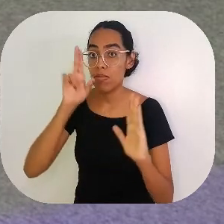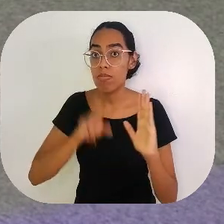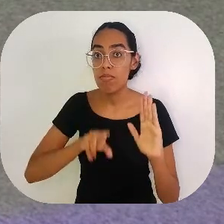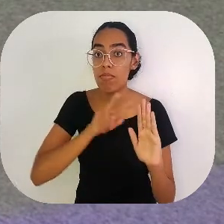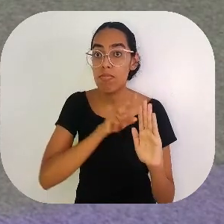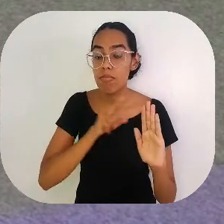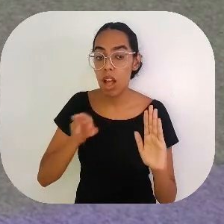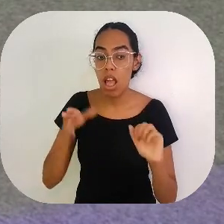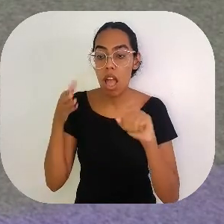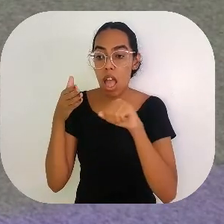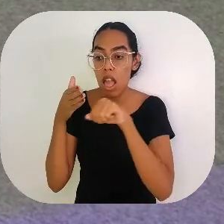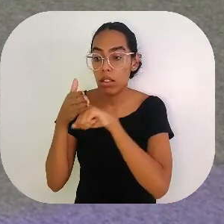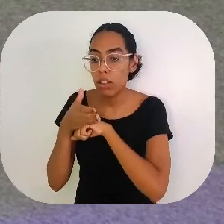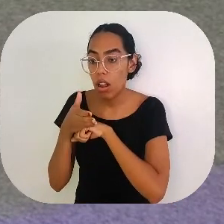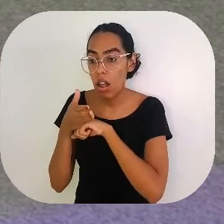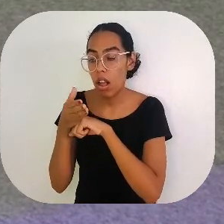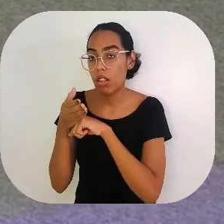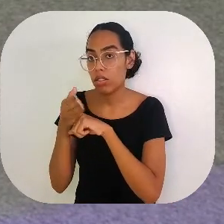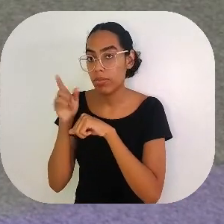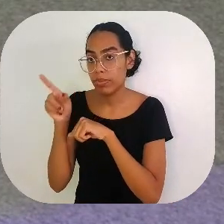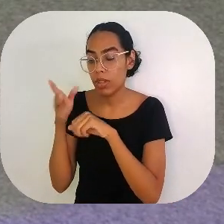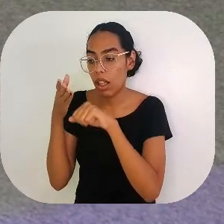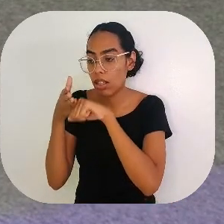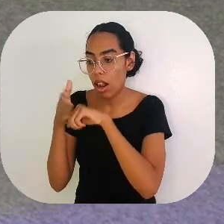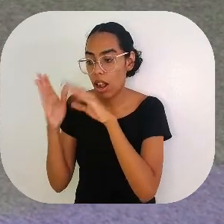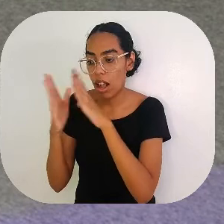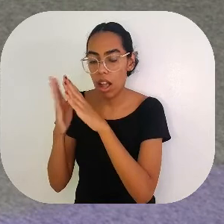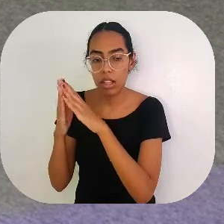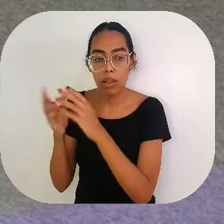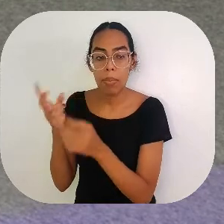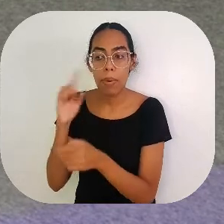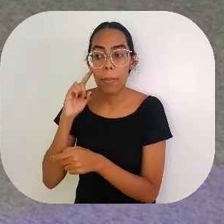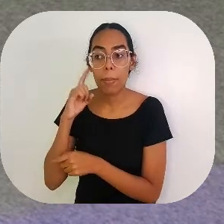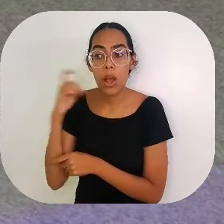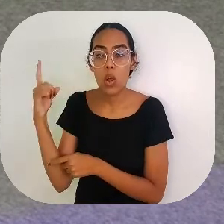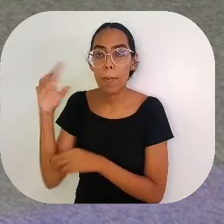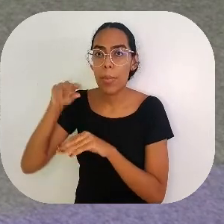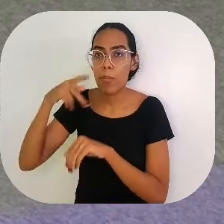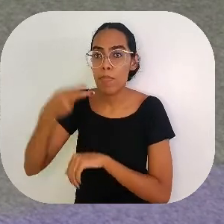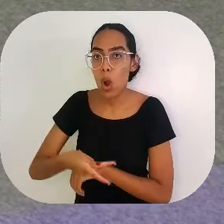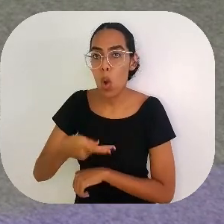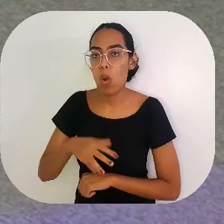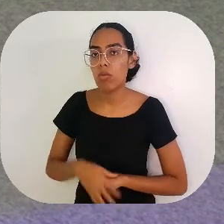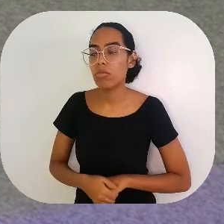na porta, abrir a porta da casa dele, ele ouviu foupar pouco no chão. Pá!